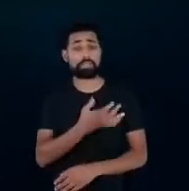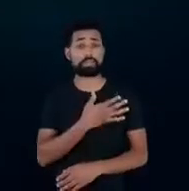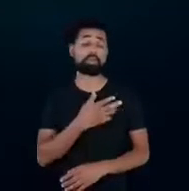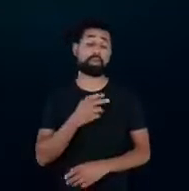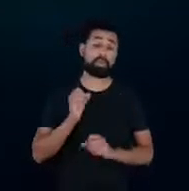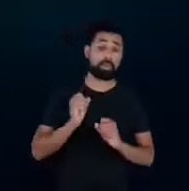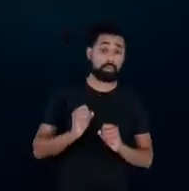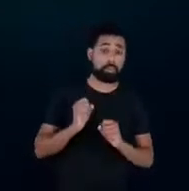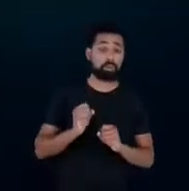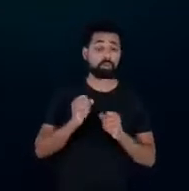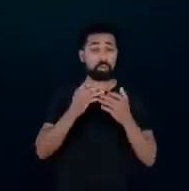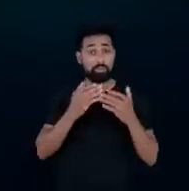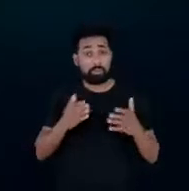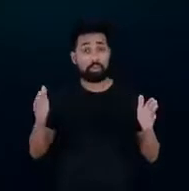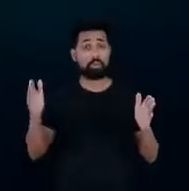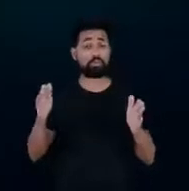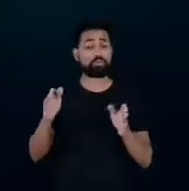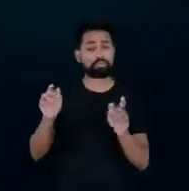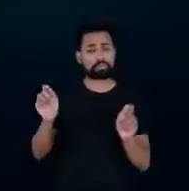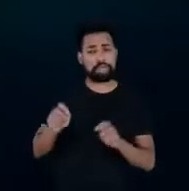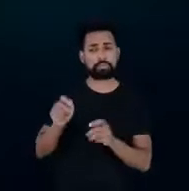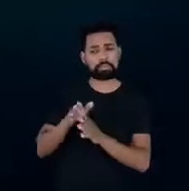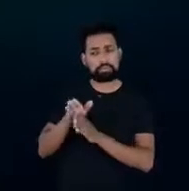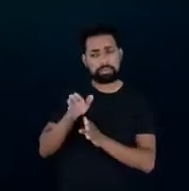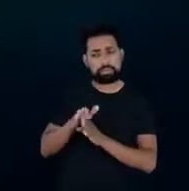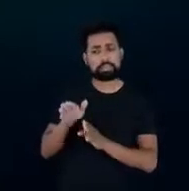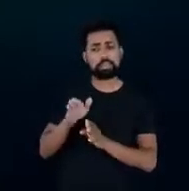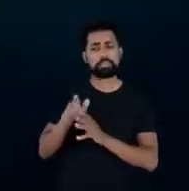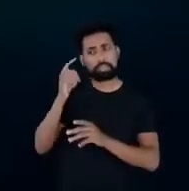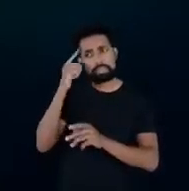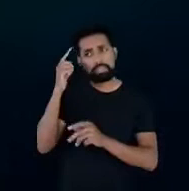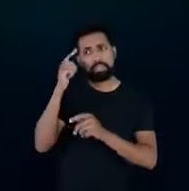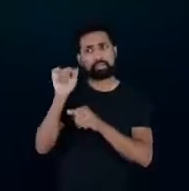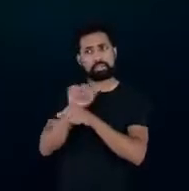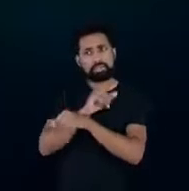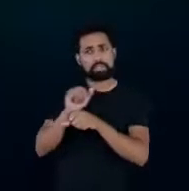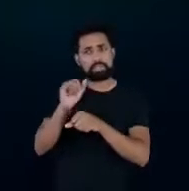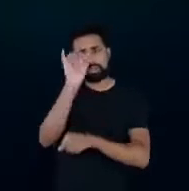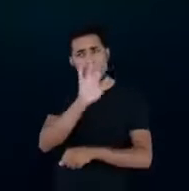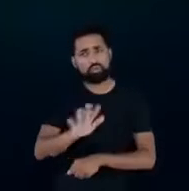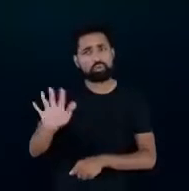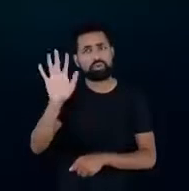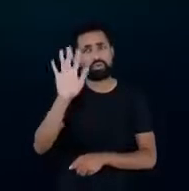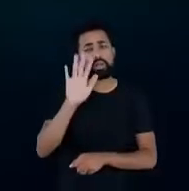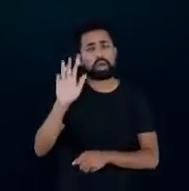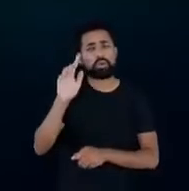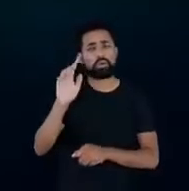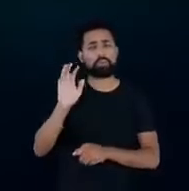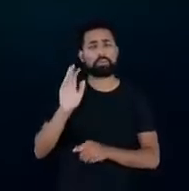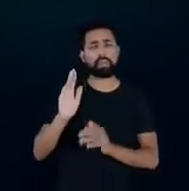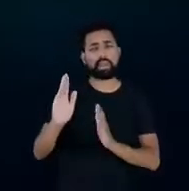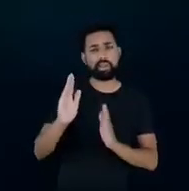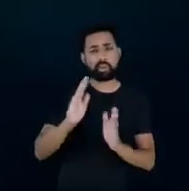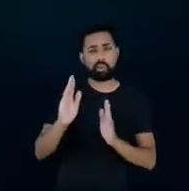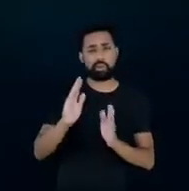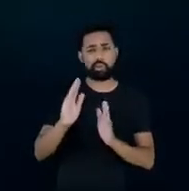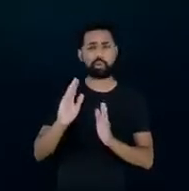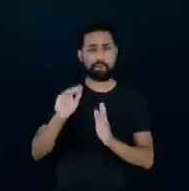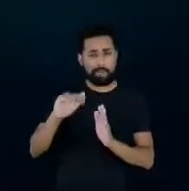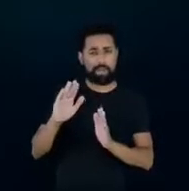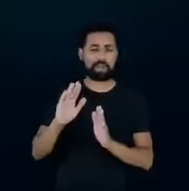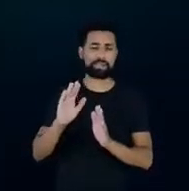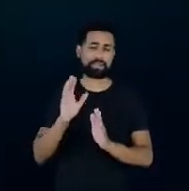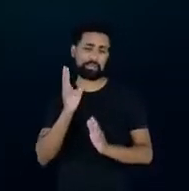ser públicos ou publicamente orientados a uma estratégia nacional de longo prazo que é por exemplo derivada dos